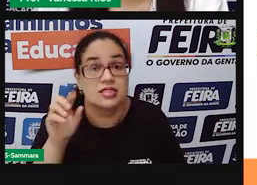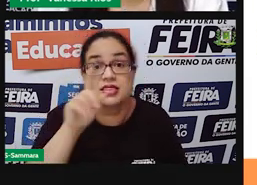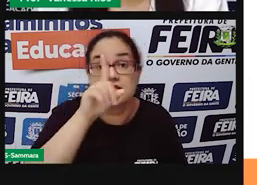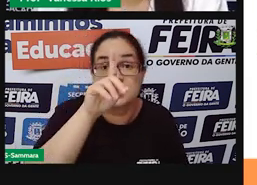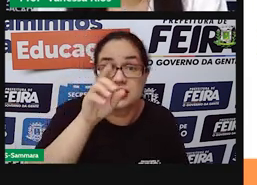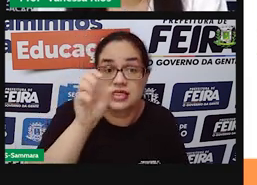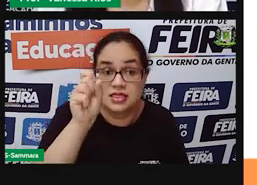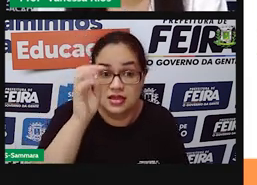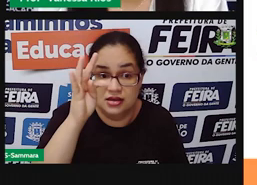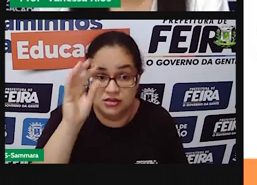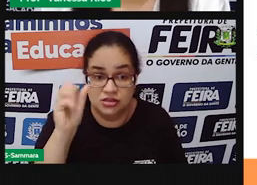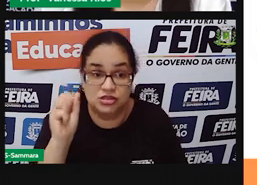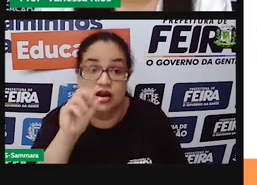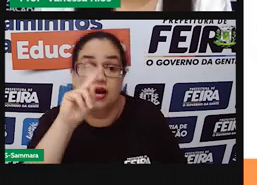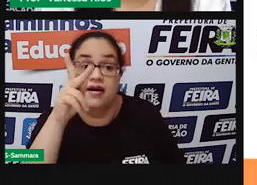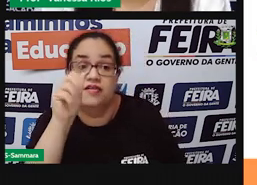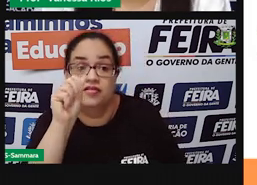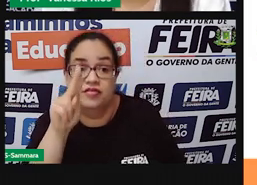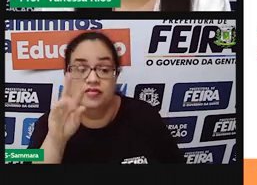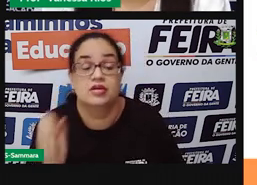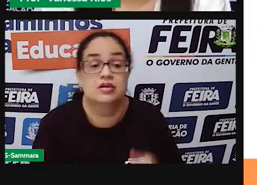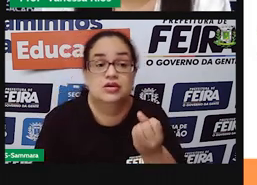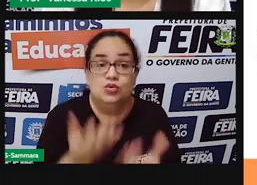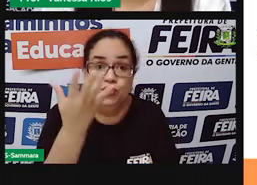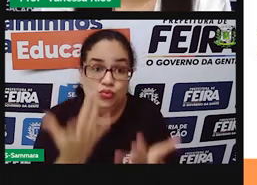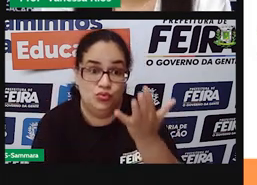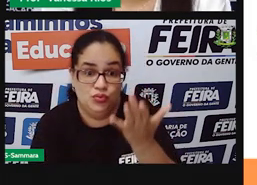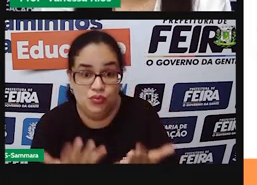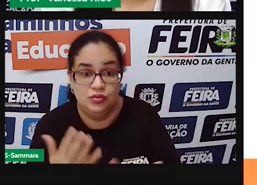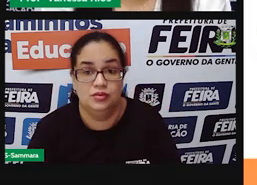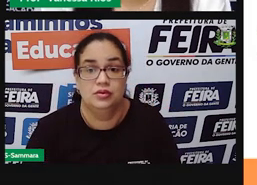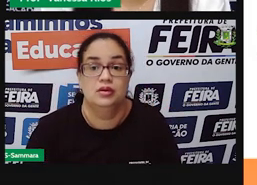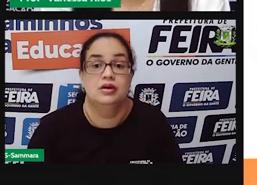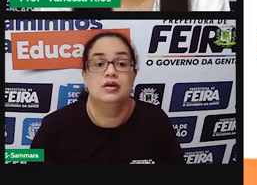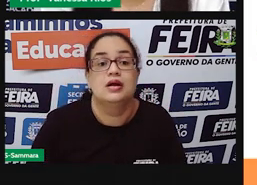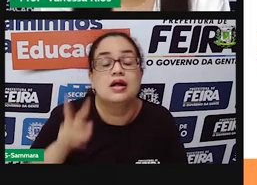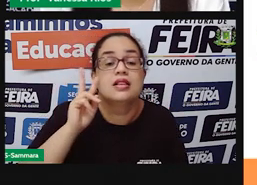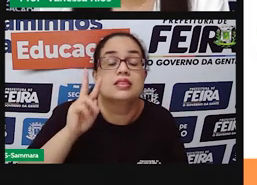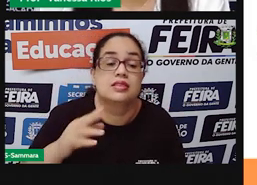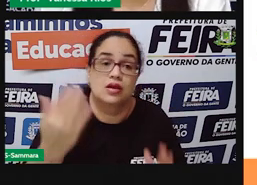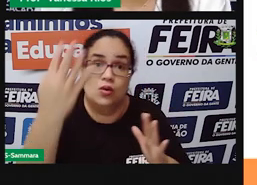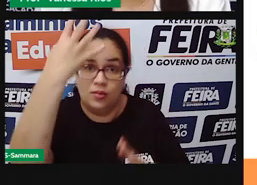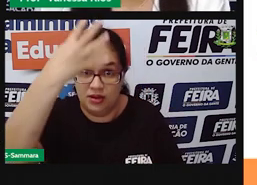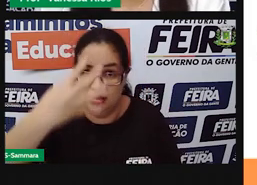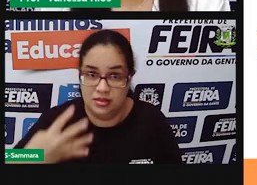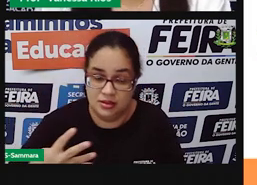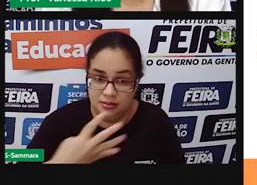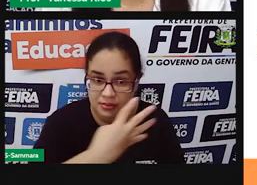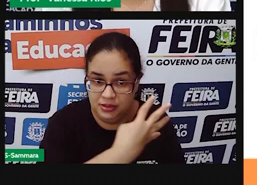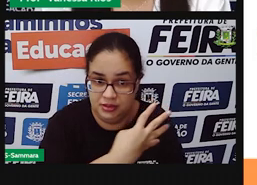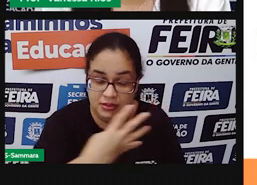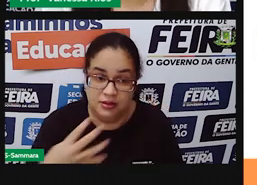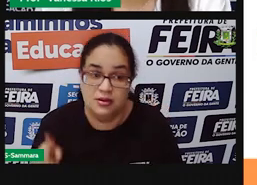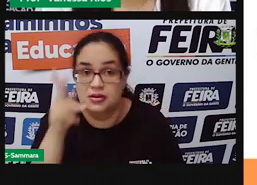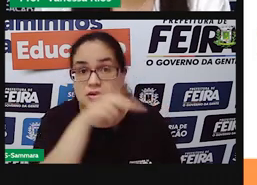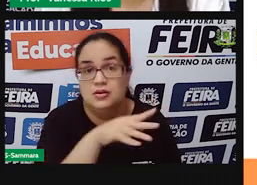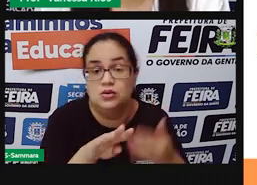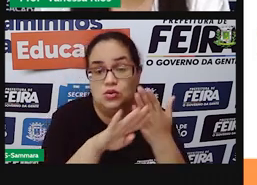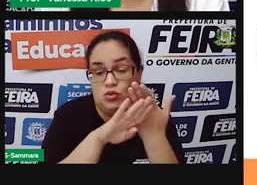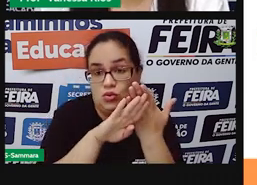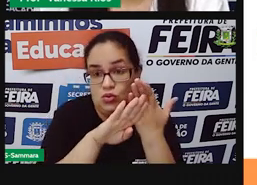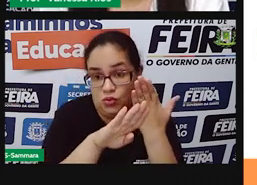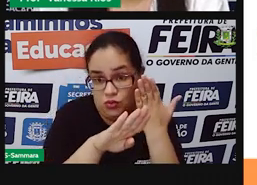desce, havia e também incendiou. E aqui tem uma tabela, onde a pró fez uma separação